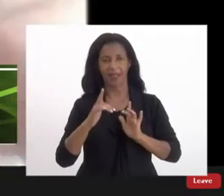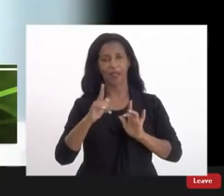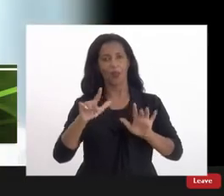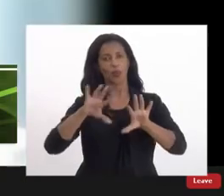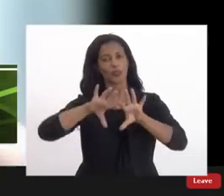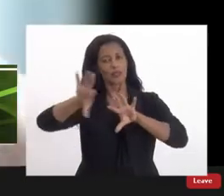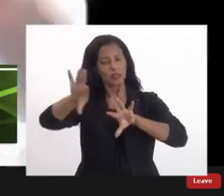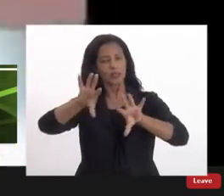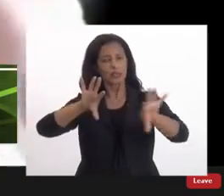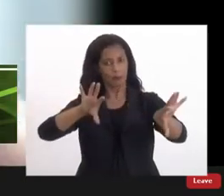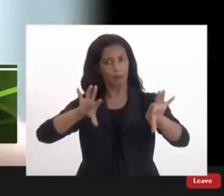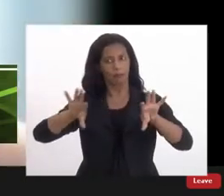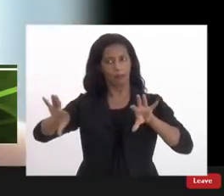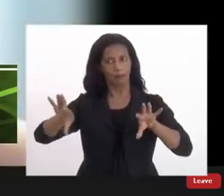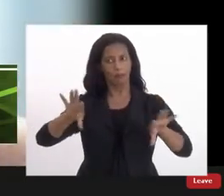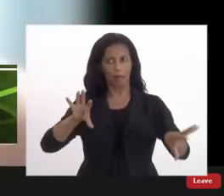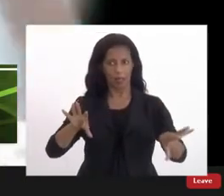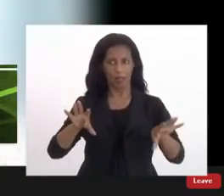separadas